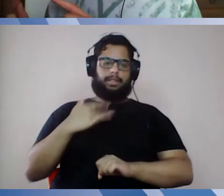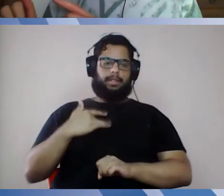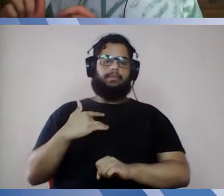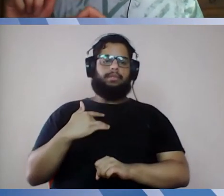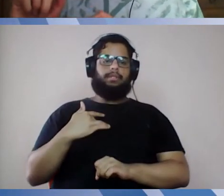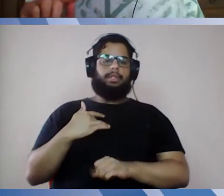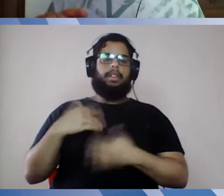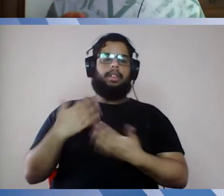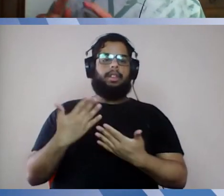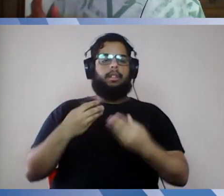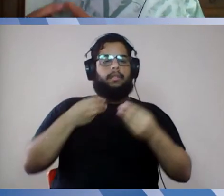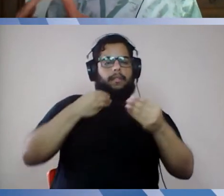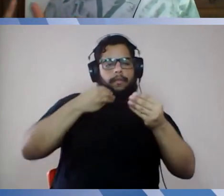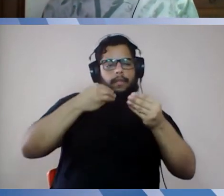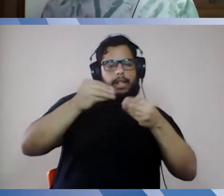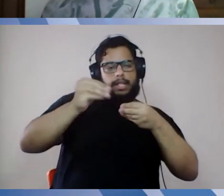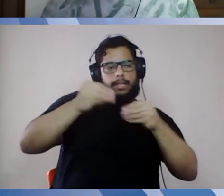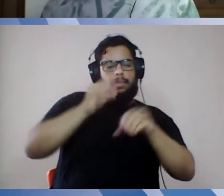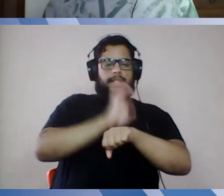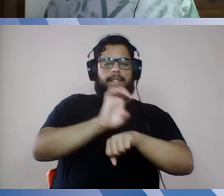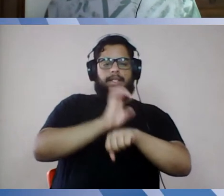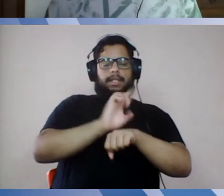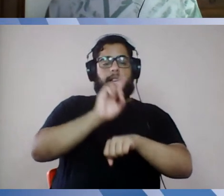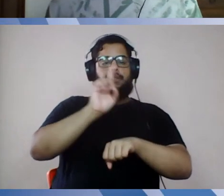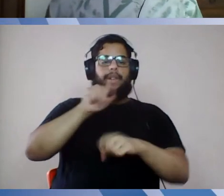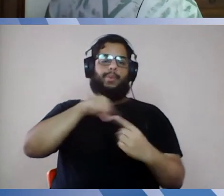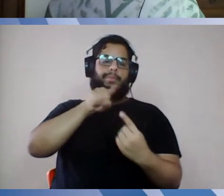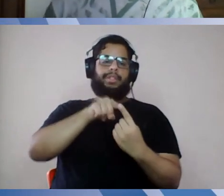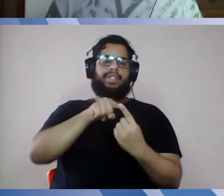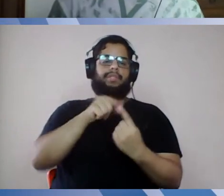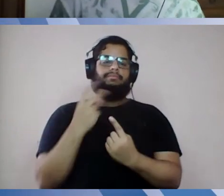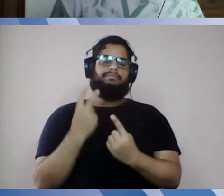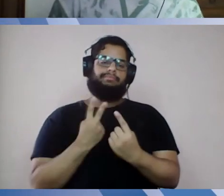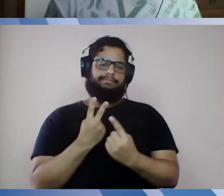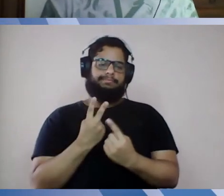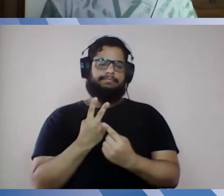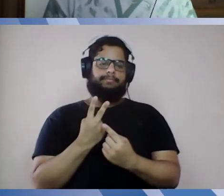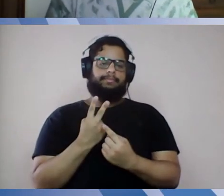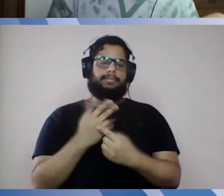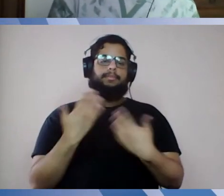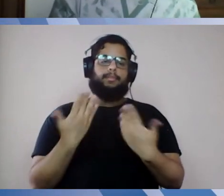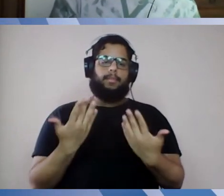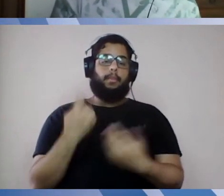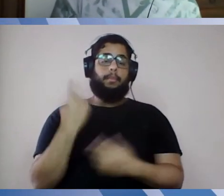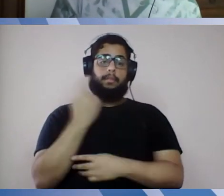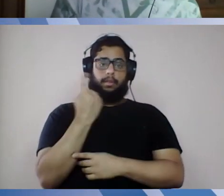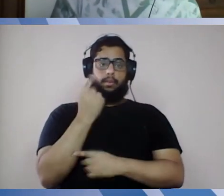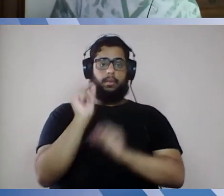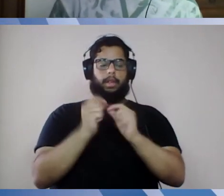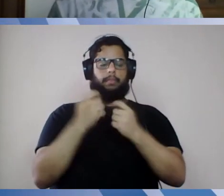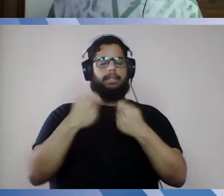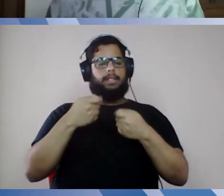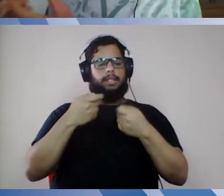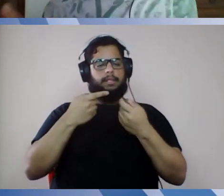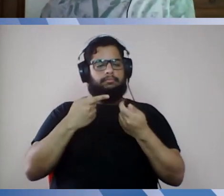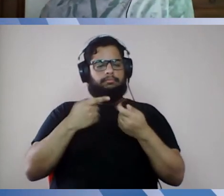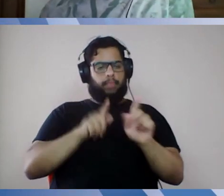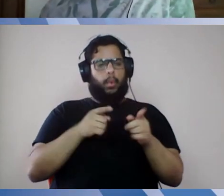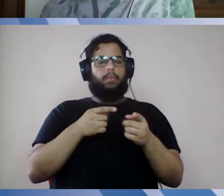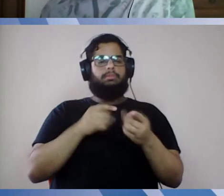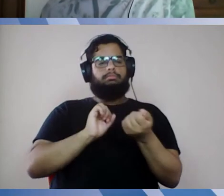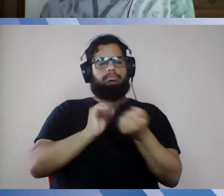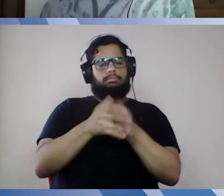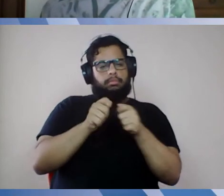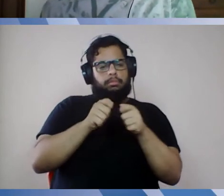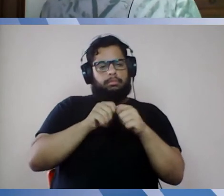A flexibilização de estágios foi um objetivo secundário, então, o seguinte, a primeira coisa é o seguinte, nós vamos combater a pandemia para poder flexibilizar